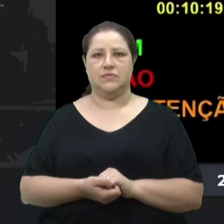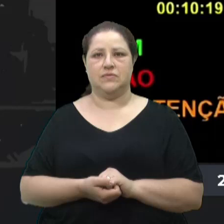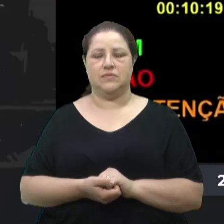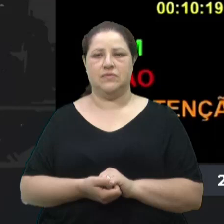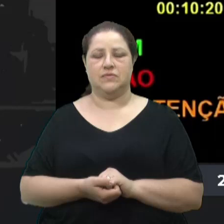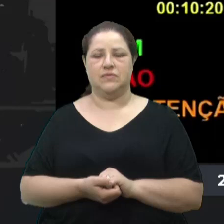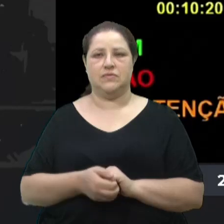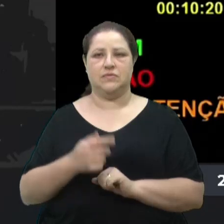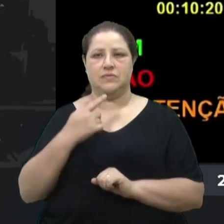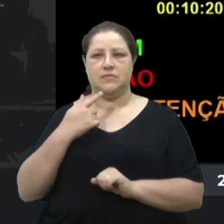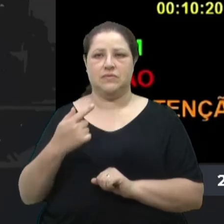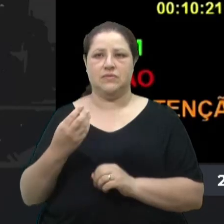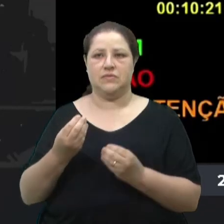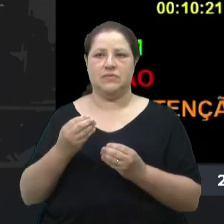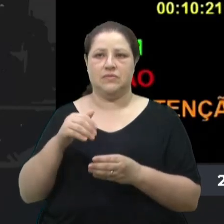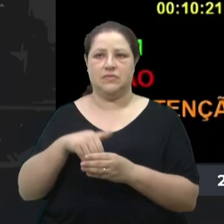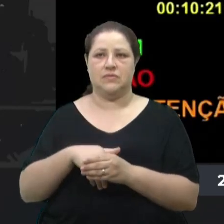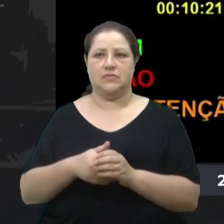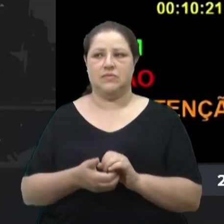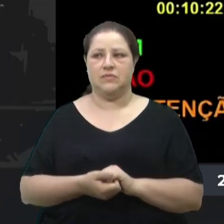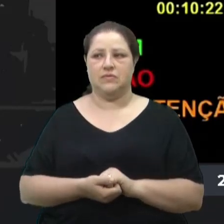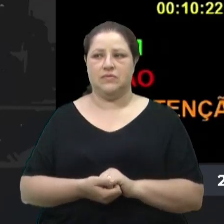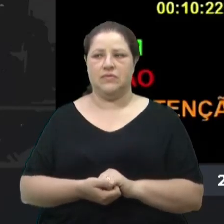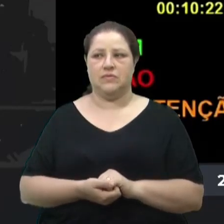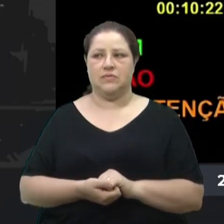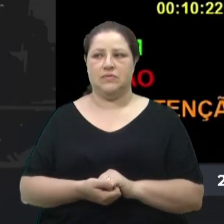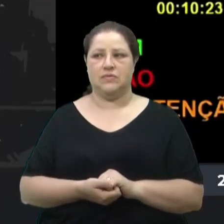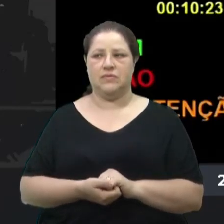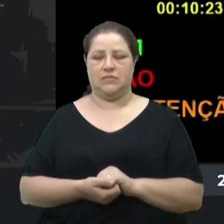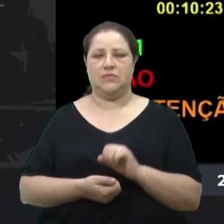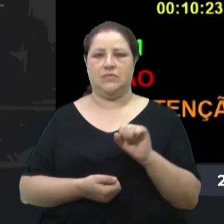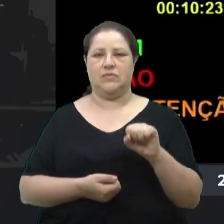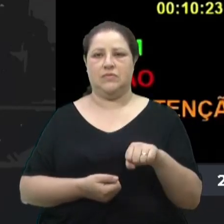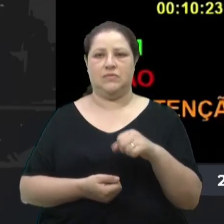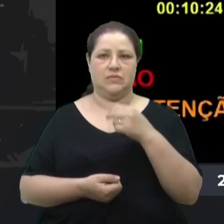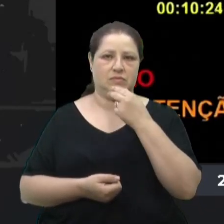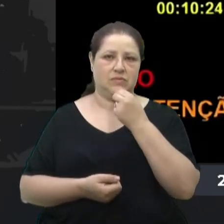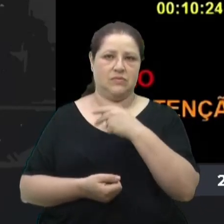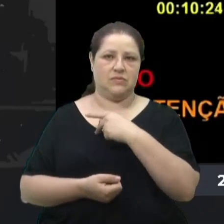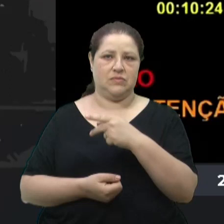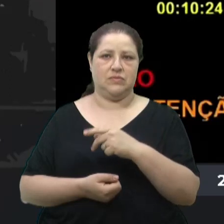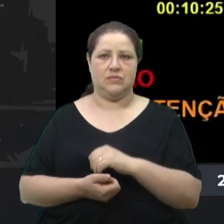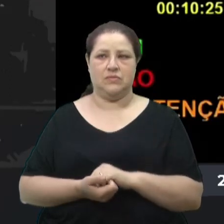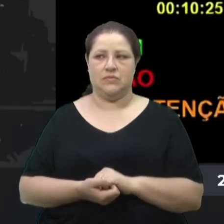Gladys Friço, como vota? Eu voto sim, senhor presidente.